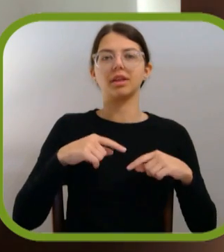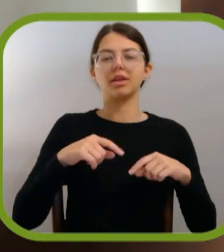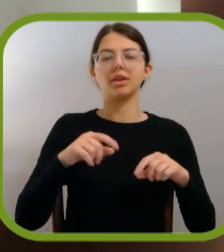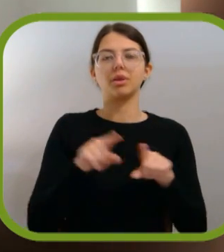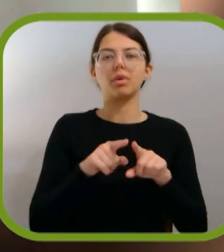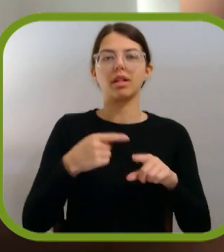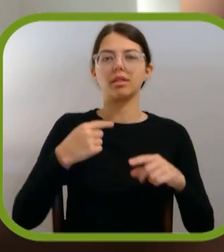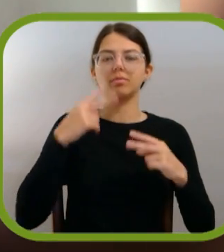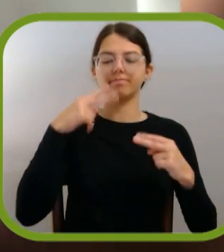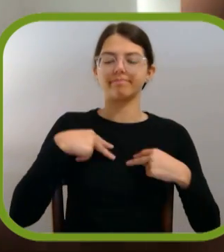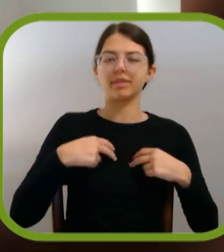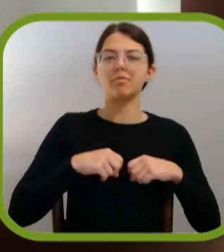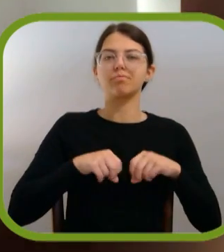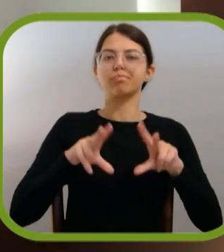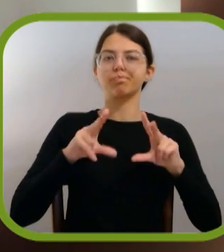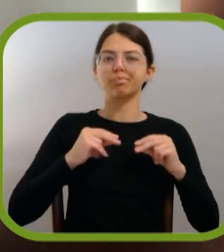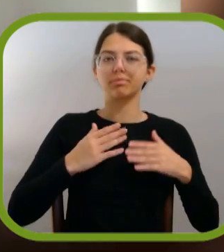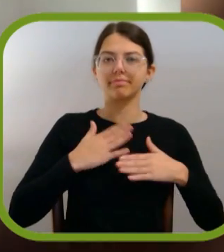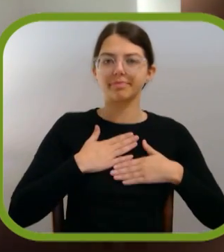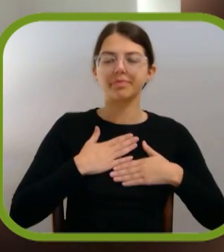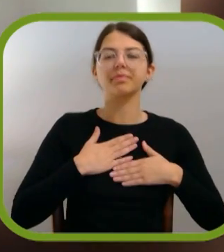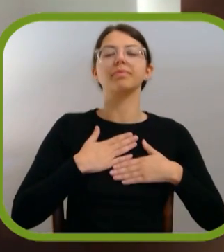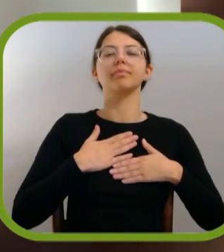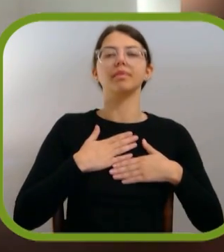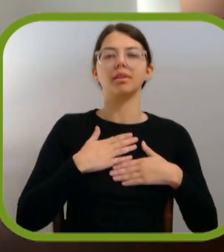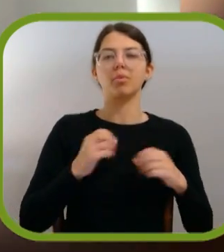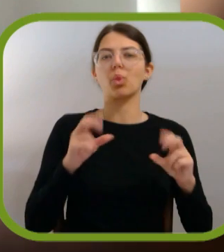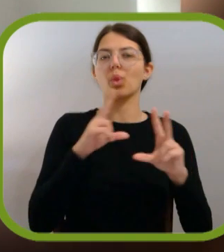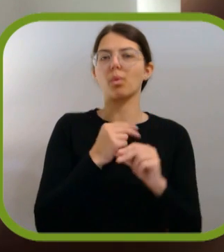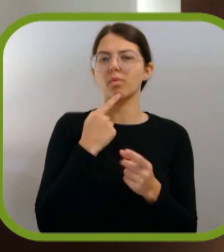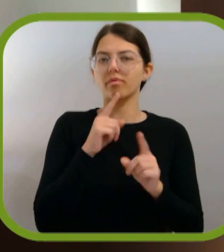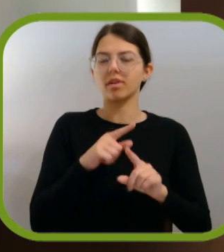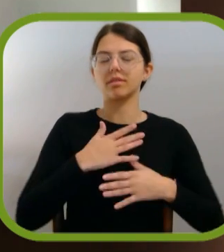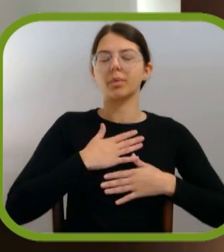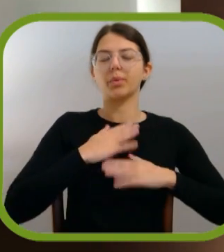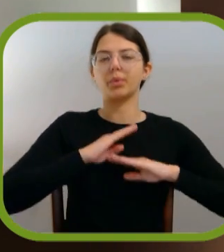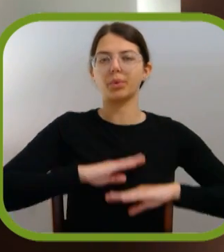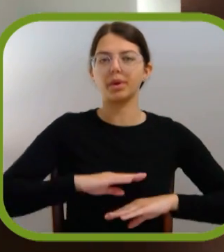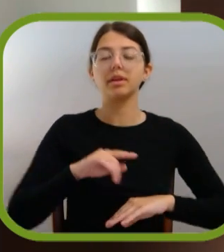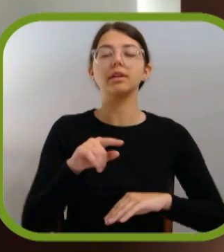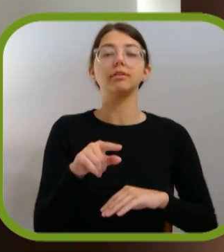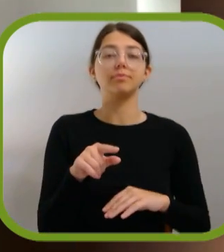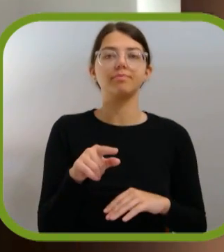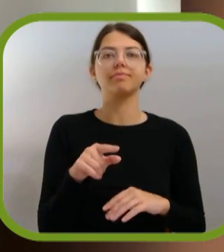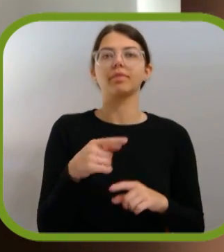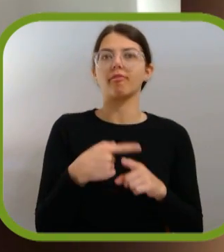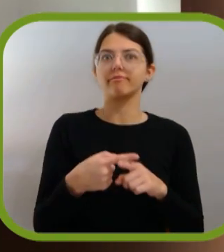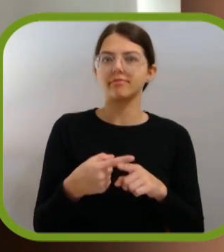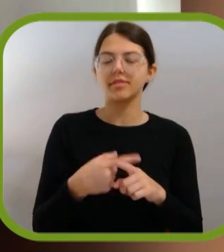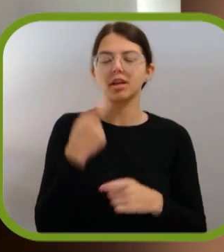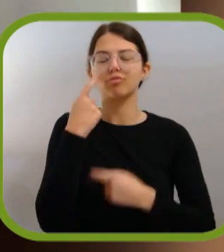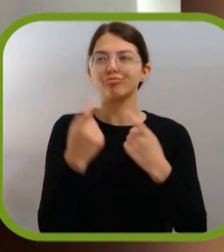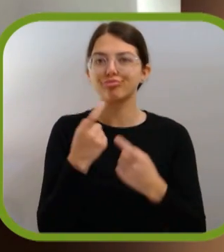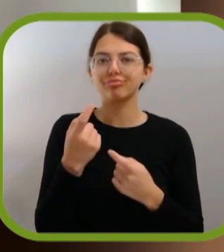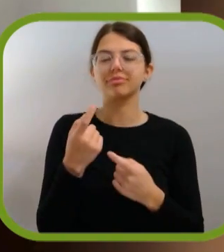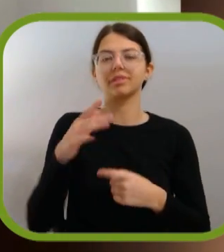das pessoas, tanto com a parte psicológica como a parte física. e eu sinto que existe realmente uma maior